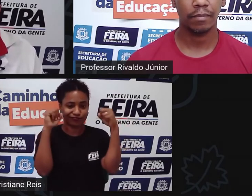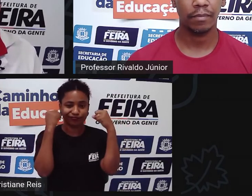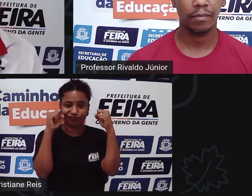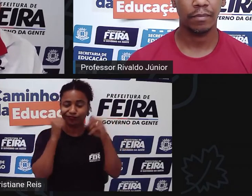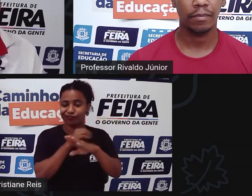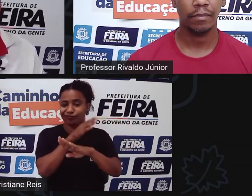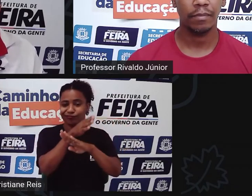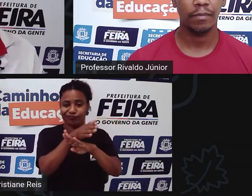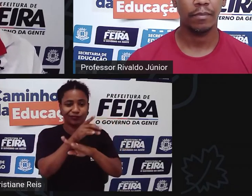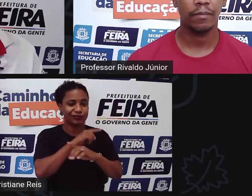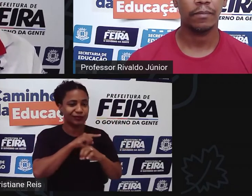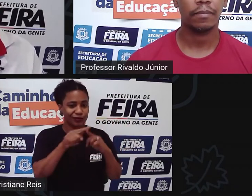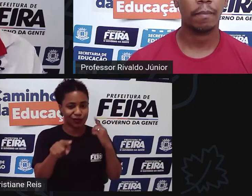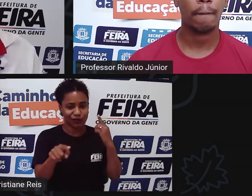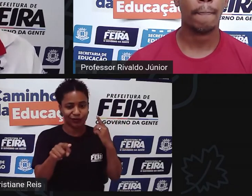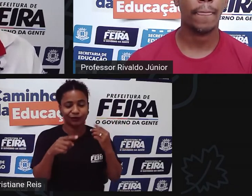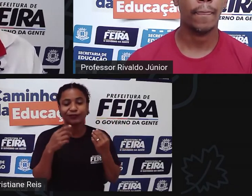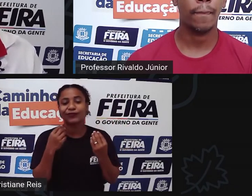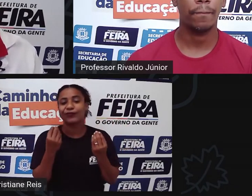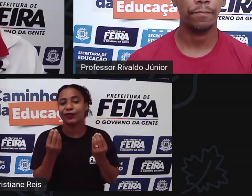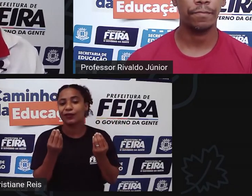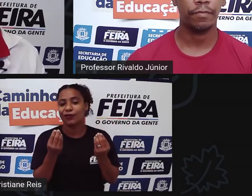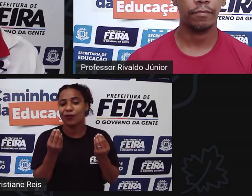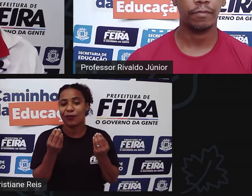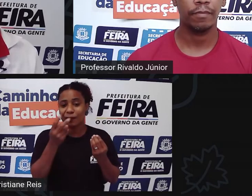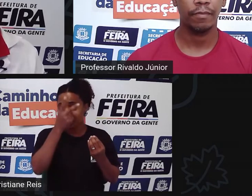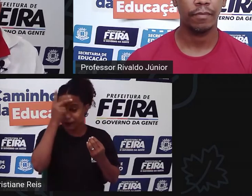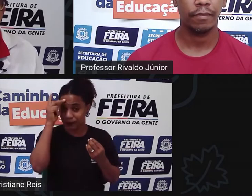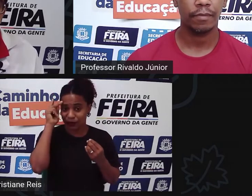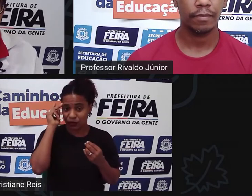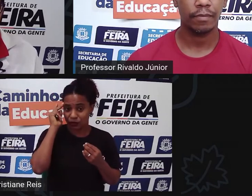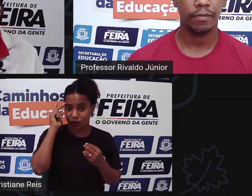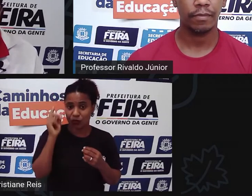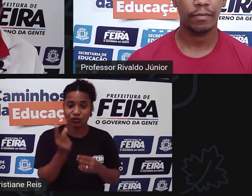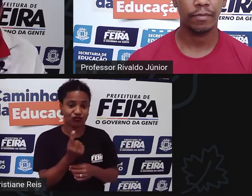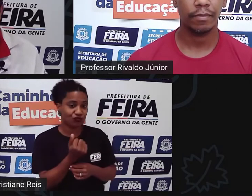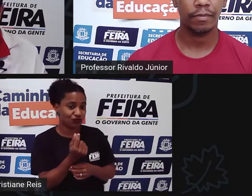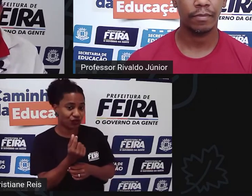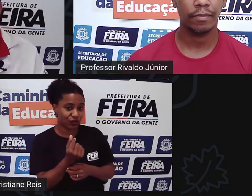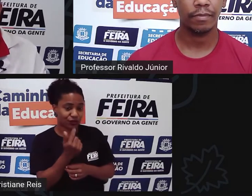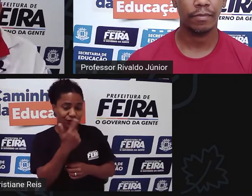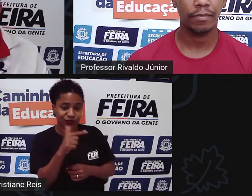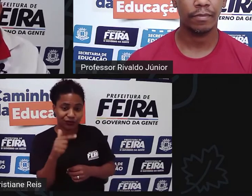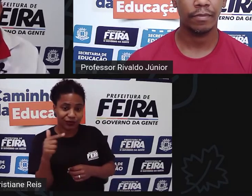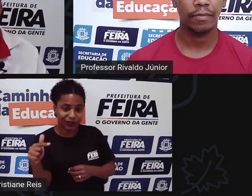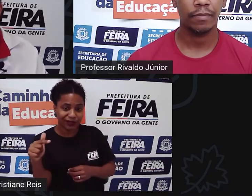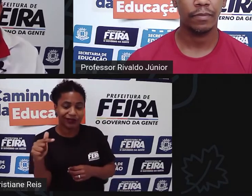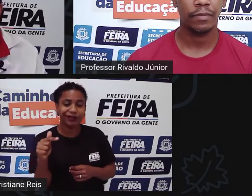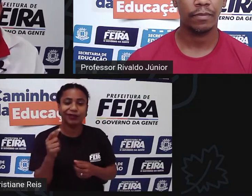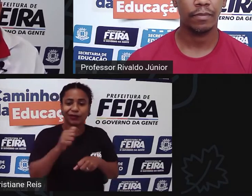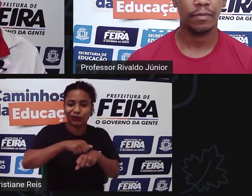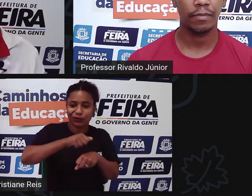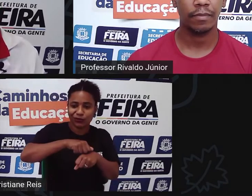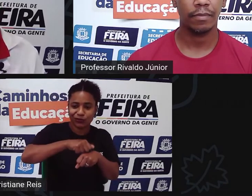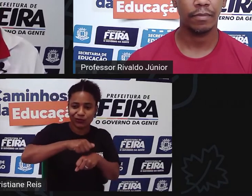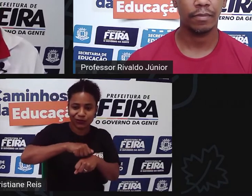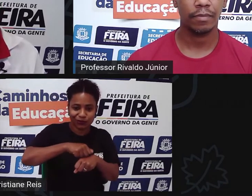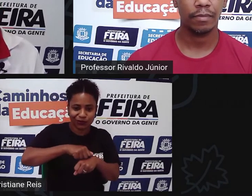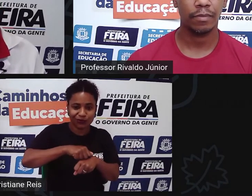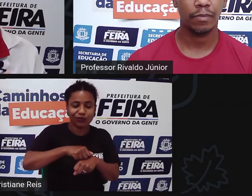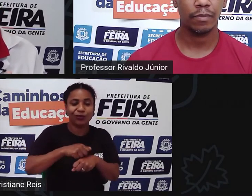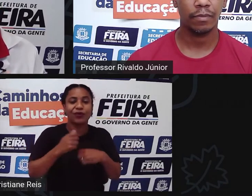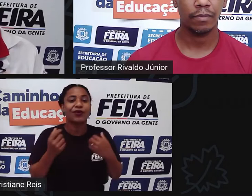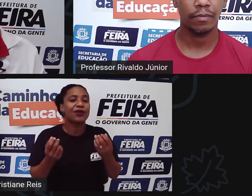existem alternativas para quem não tem condição de pagar uma academia quem não tem condição de pagar por esse